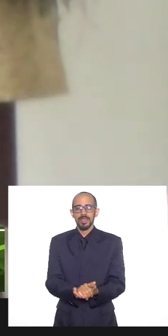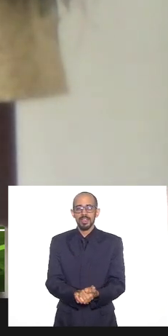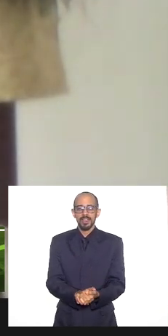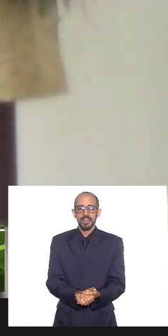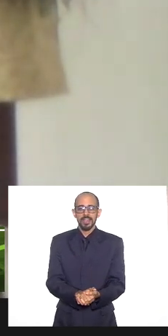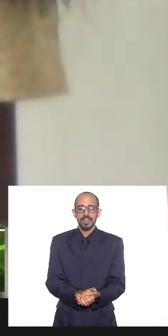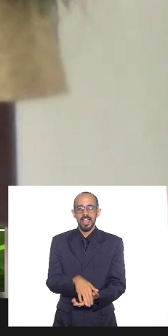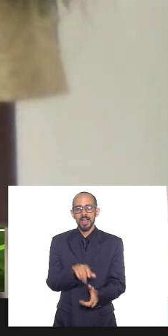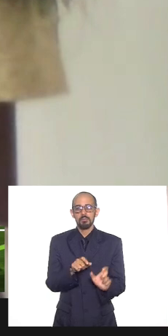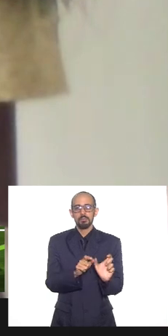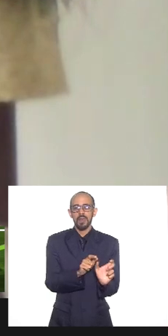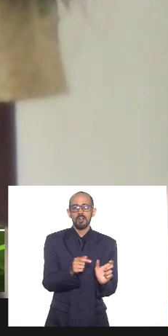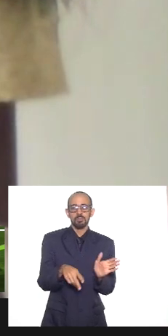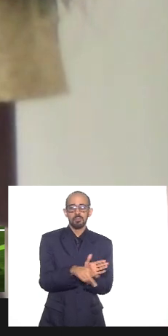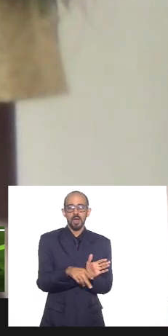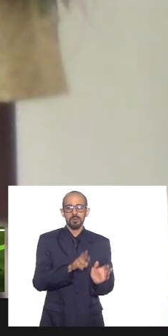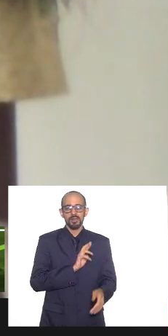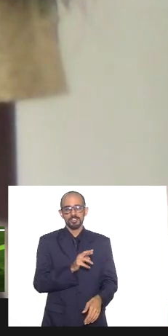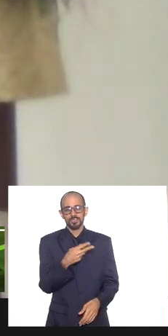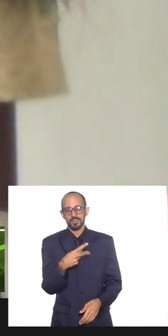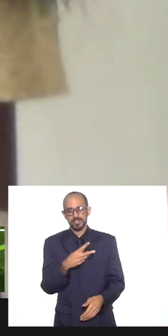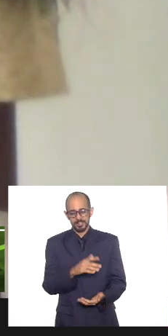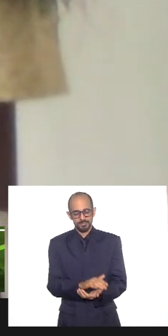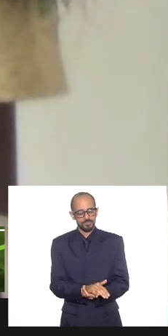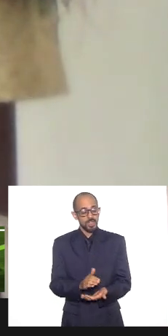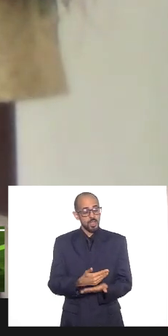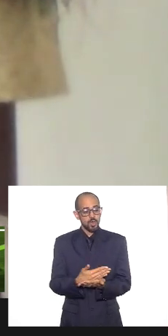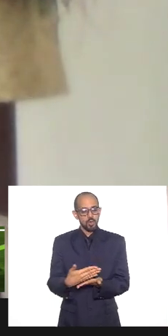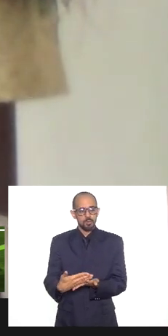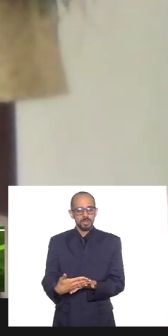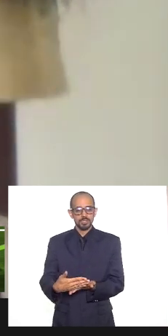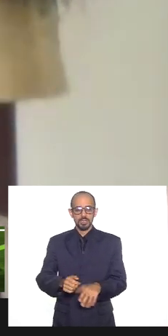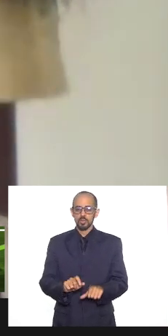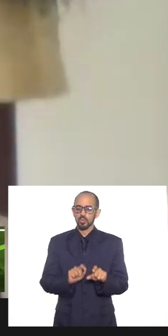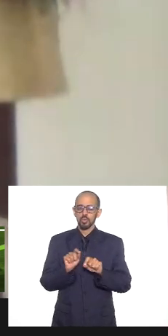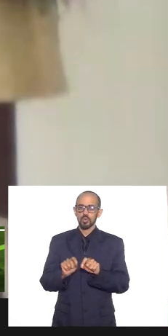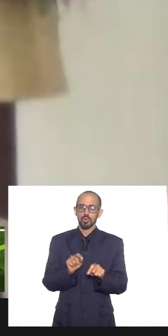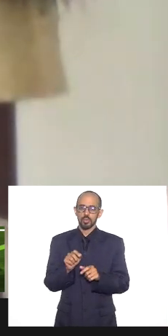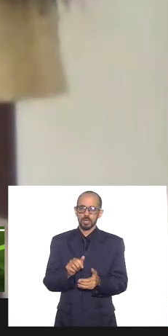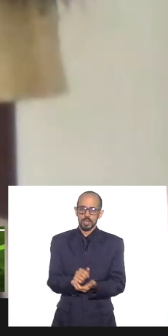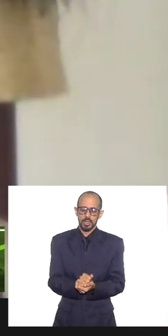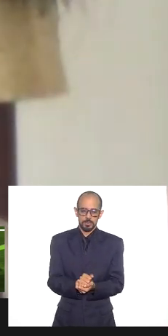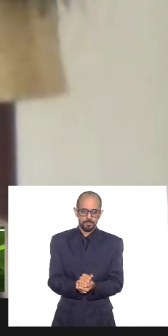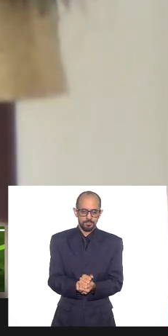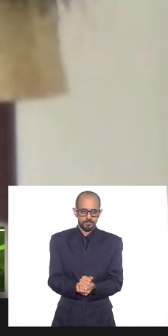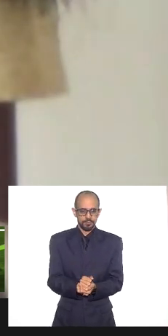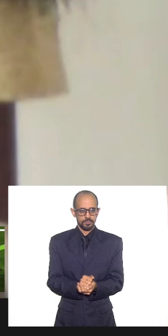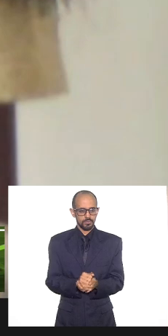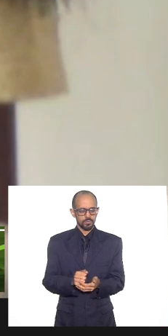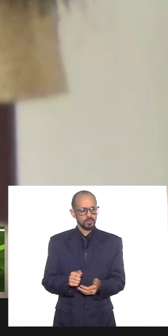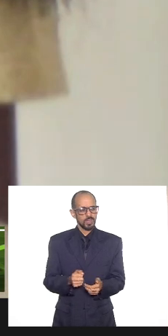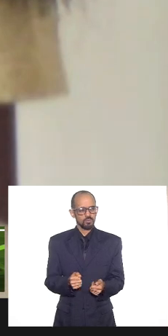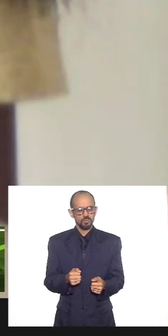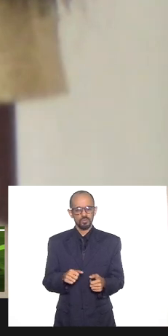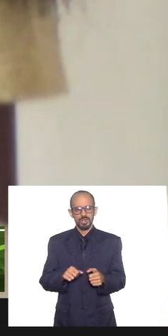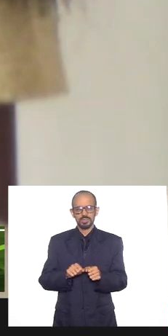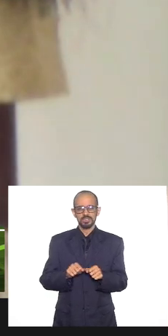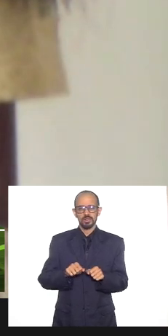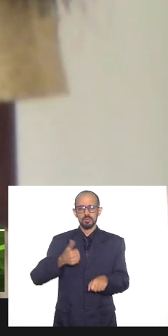E, inicialmente, eu gostaria muito de fazer uma pequena análise